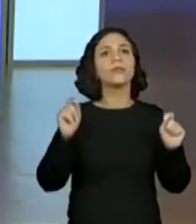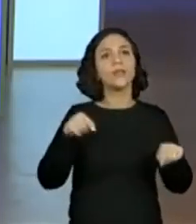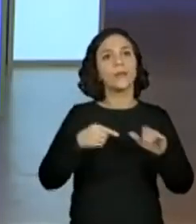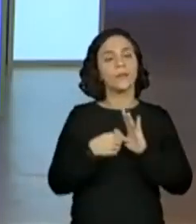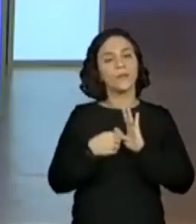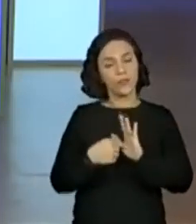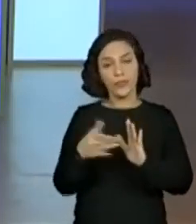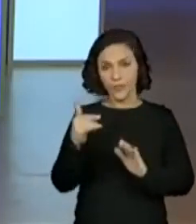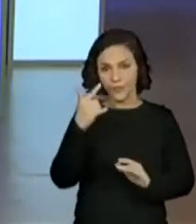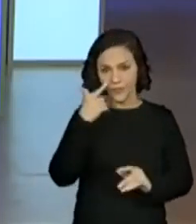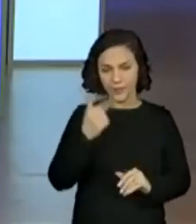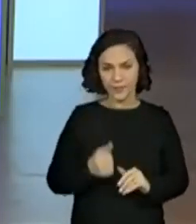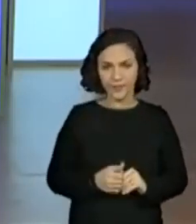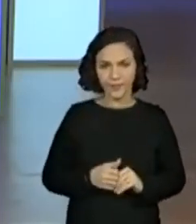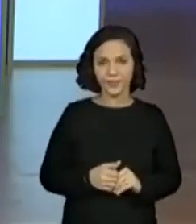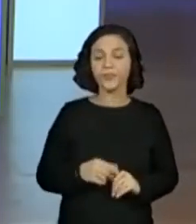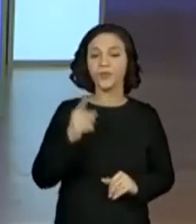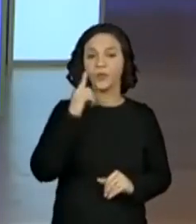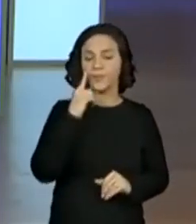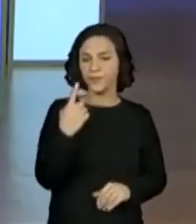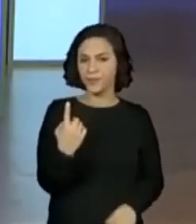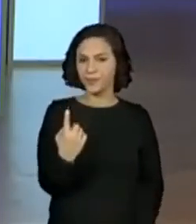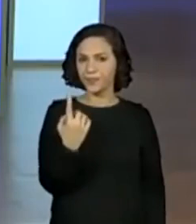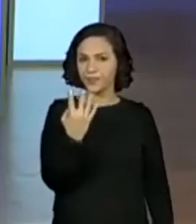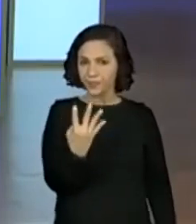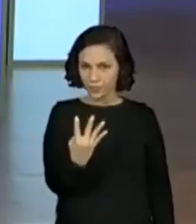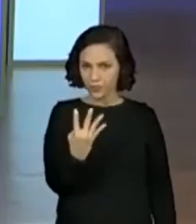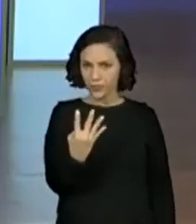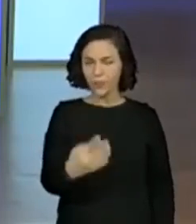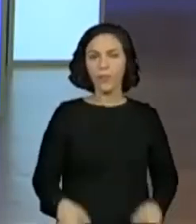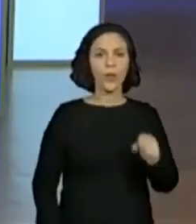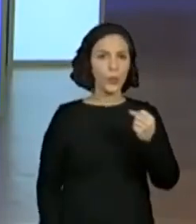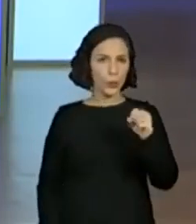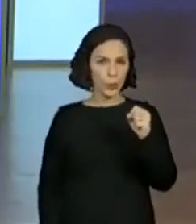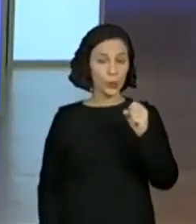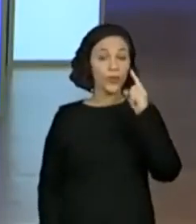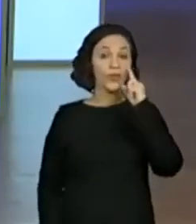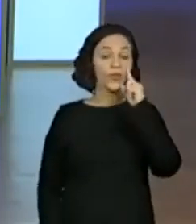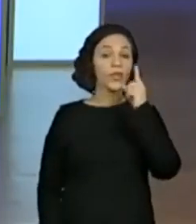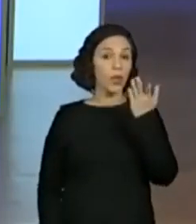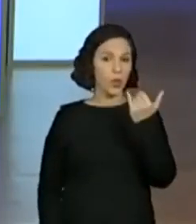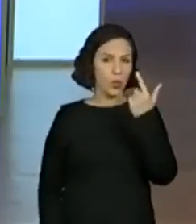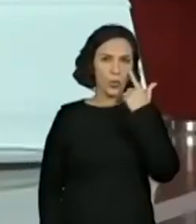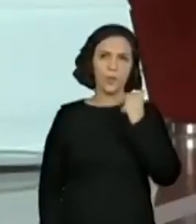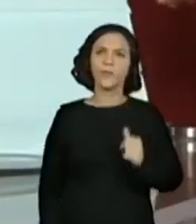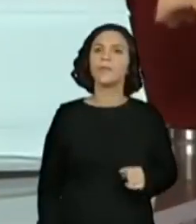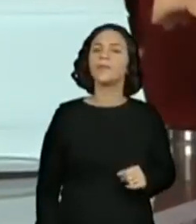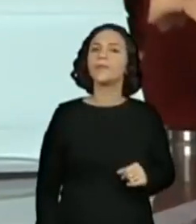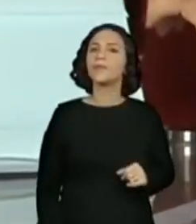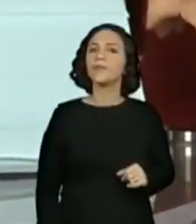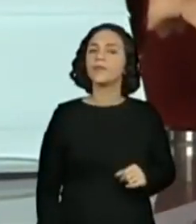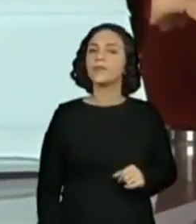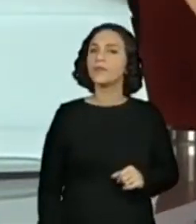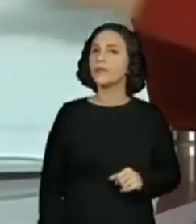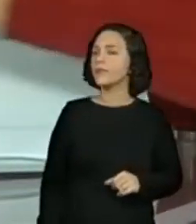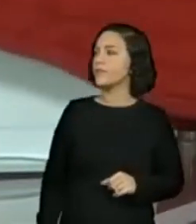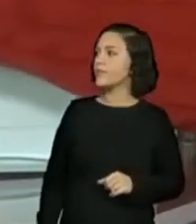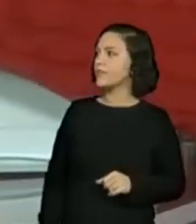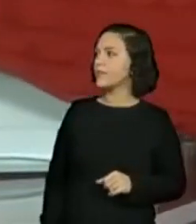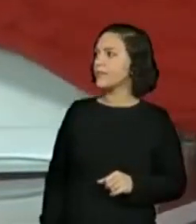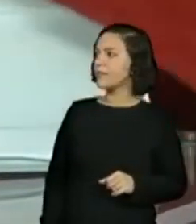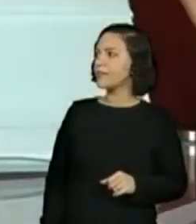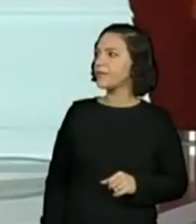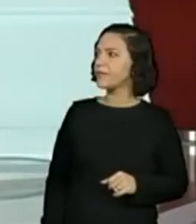Vamos aqui. Então, 14 e 8. Vamos ver a diferença? Então, aqui, ó. Para chegar...